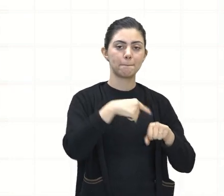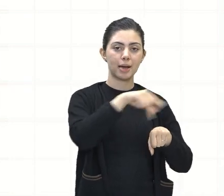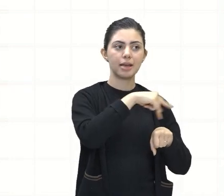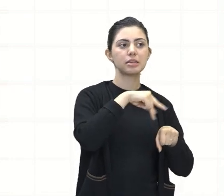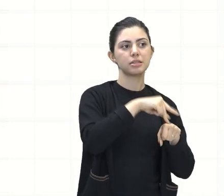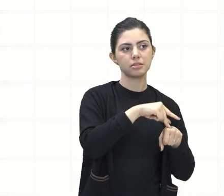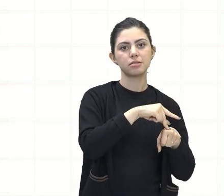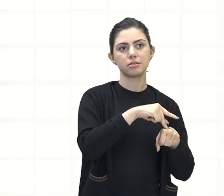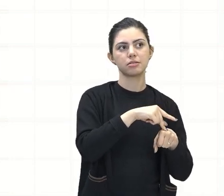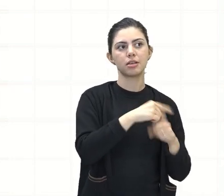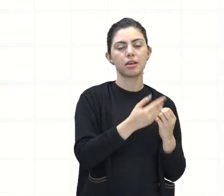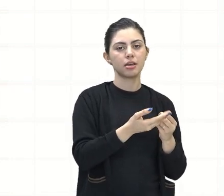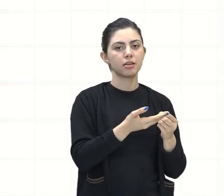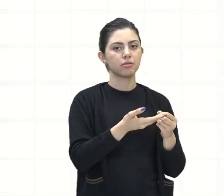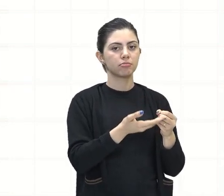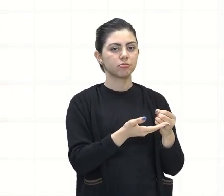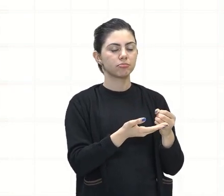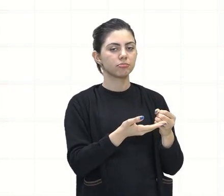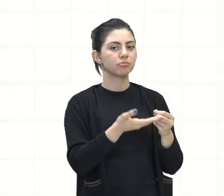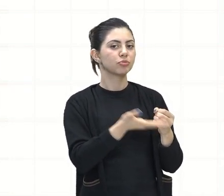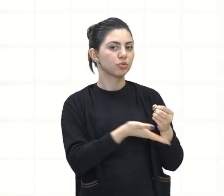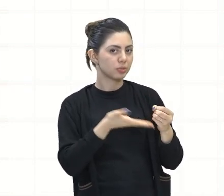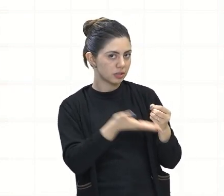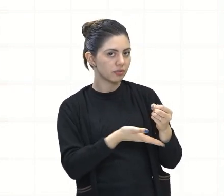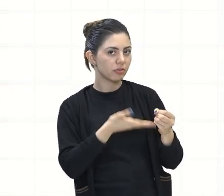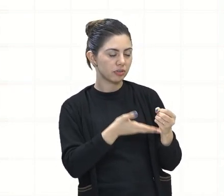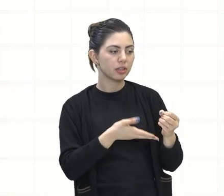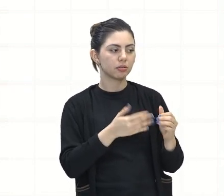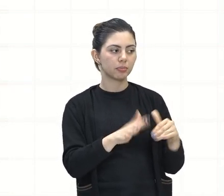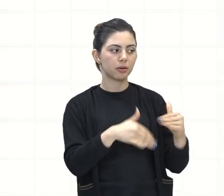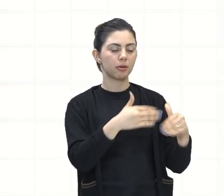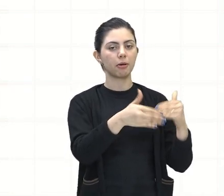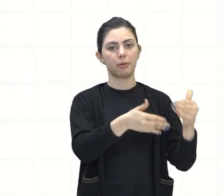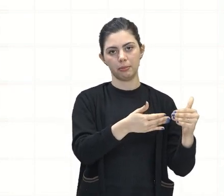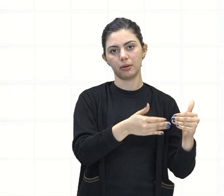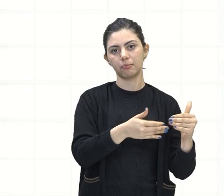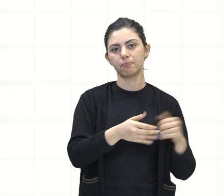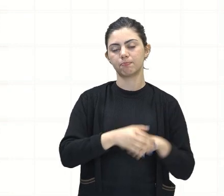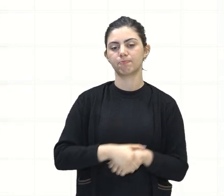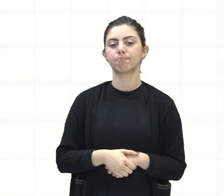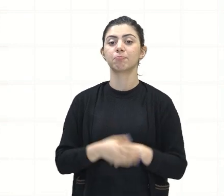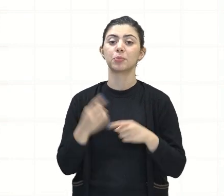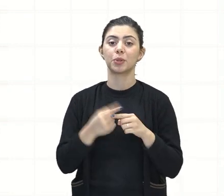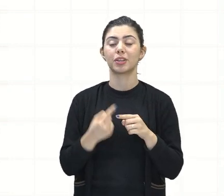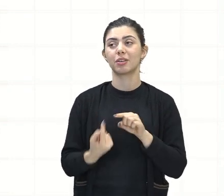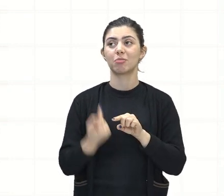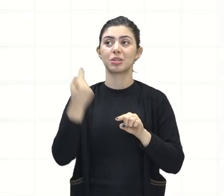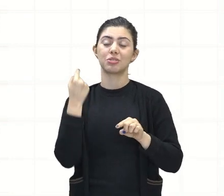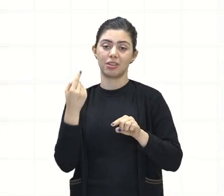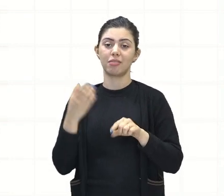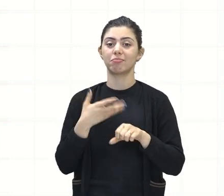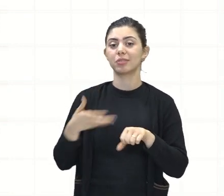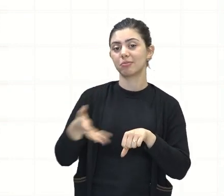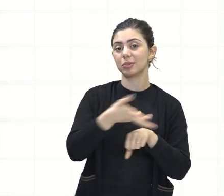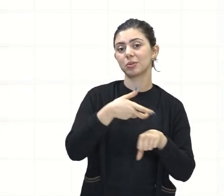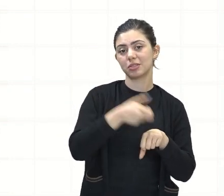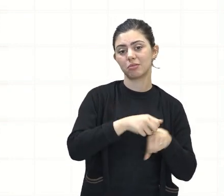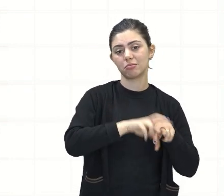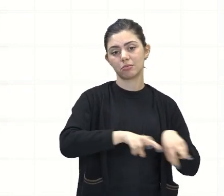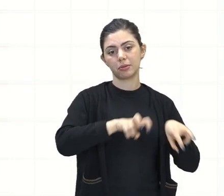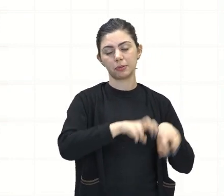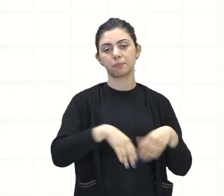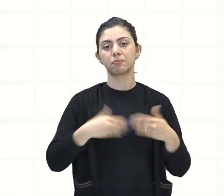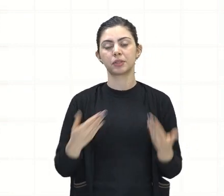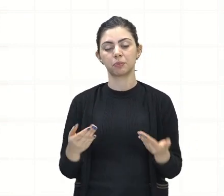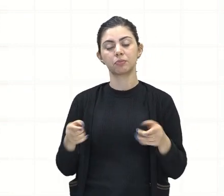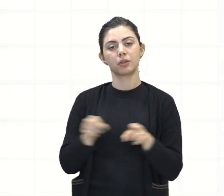desenvolvimento, certo? E isso ainda é fruto do período colonial, certo? Bem, durante as aulas da unidade de número